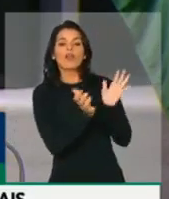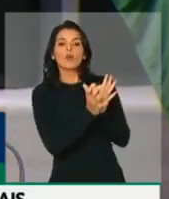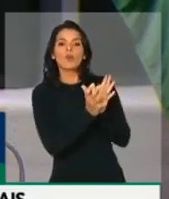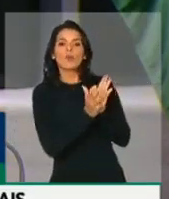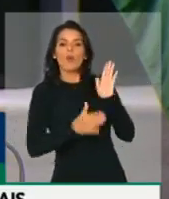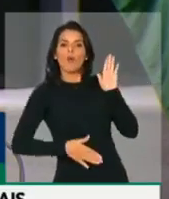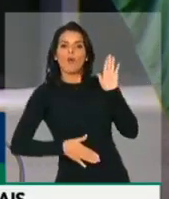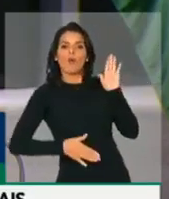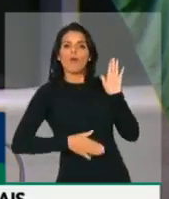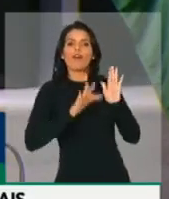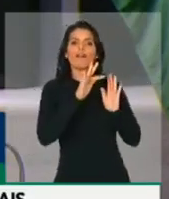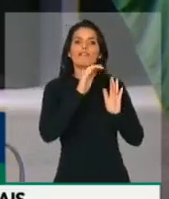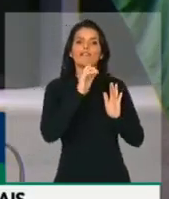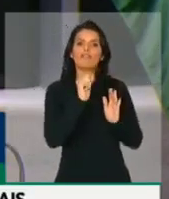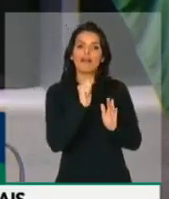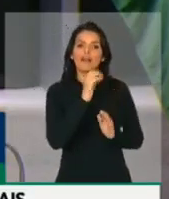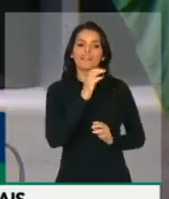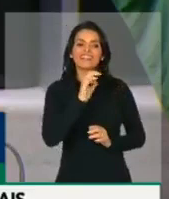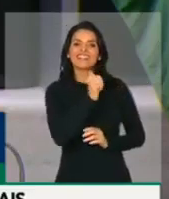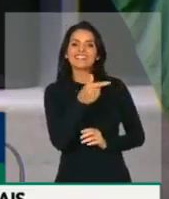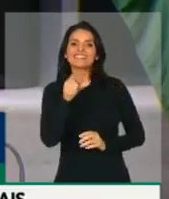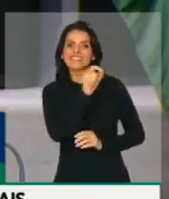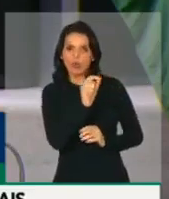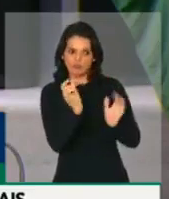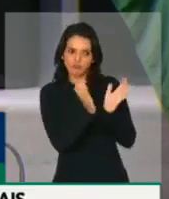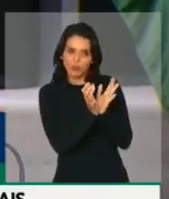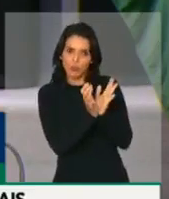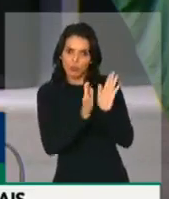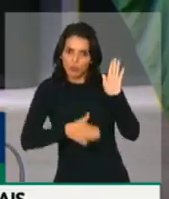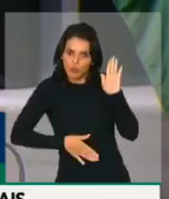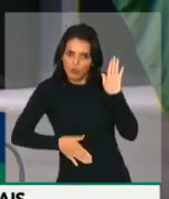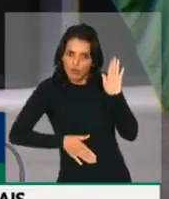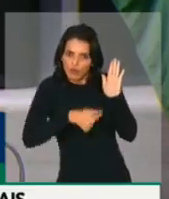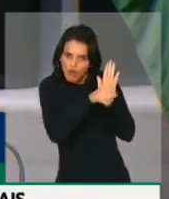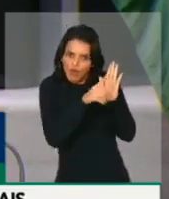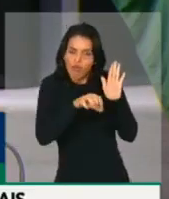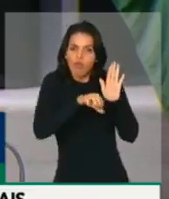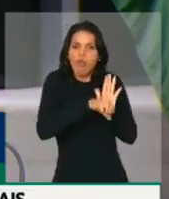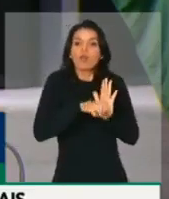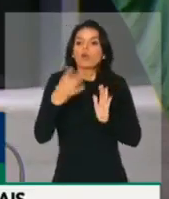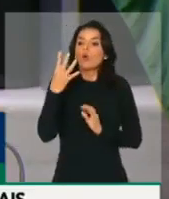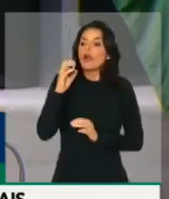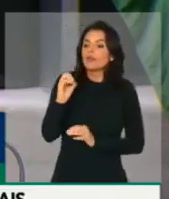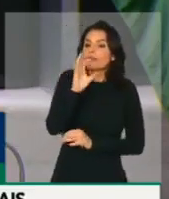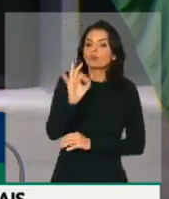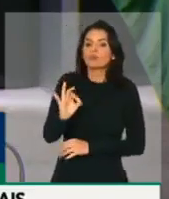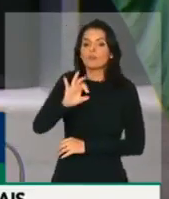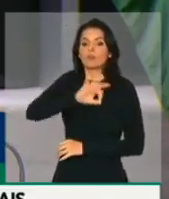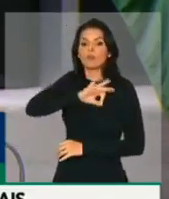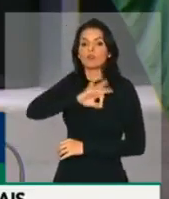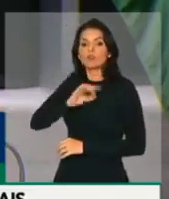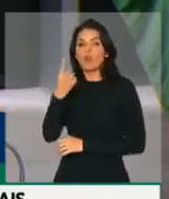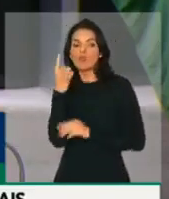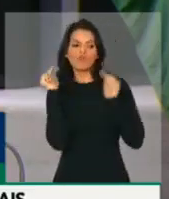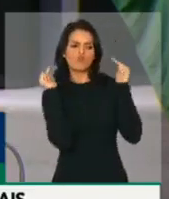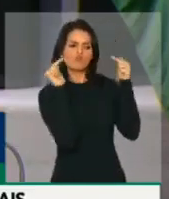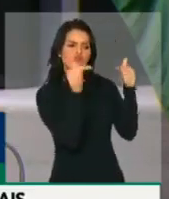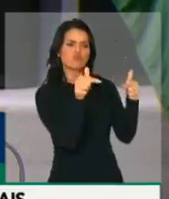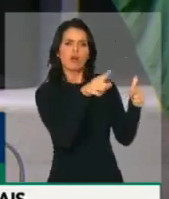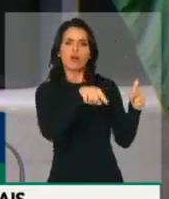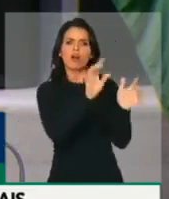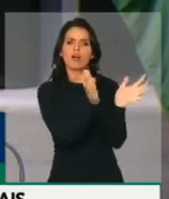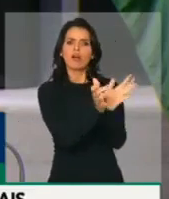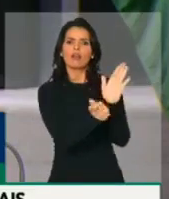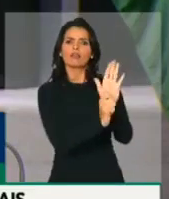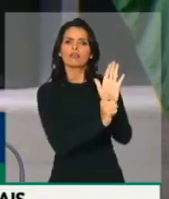áreas em disputa. 40% das operações policiais foram sobre uma facção do tráfico. E